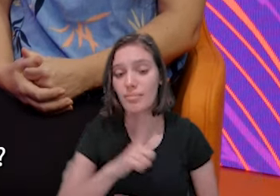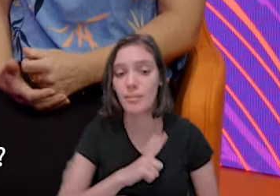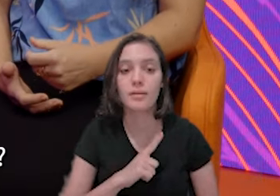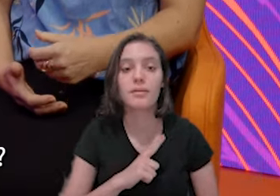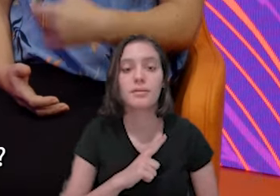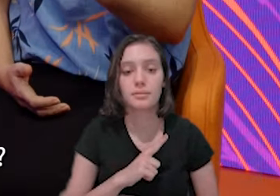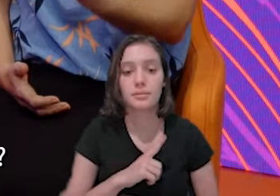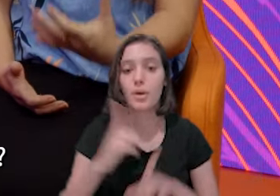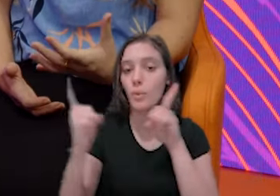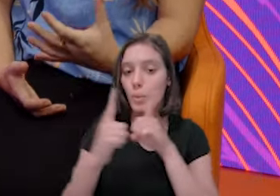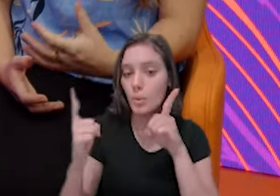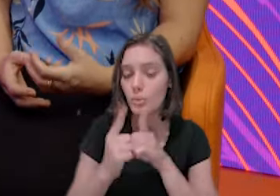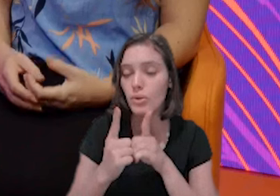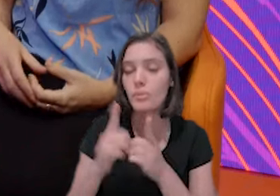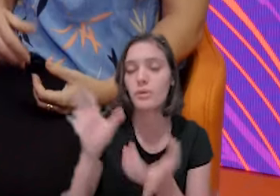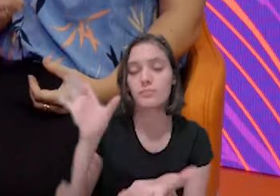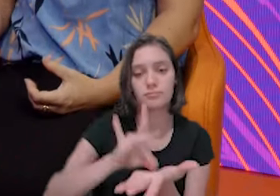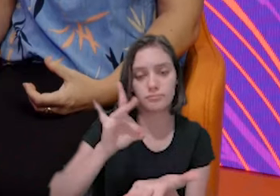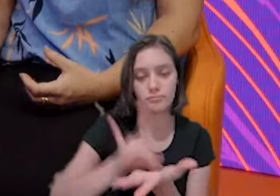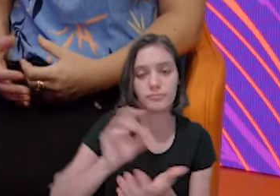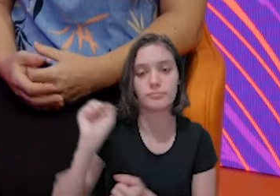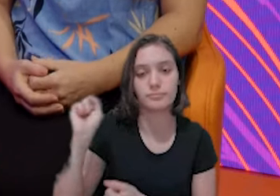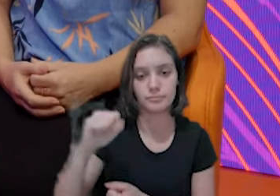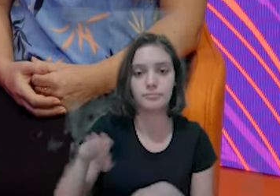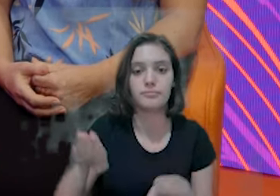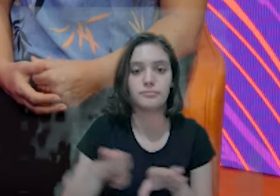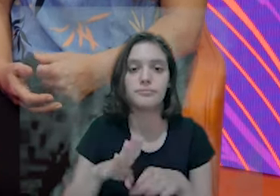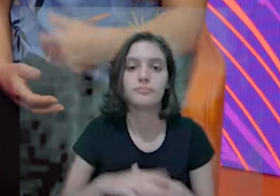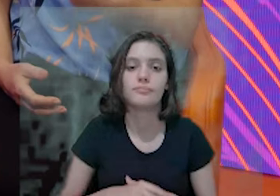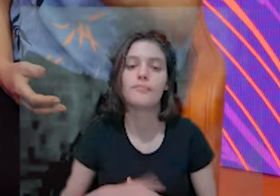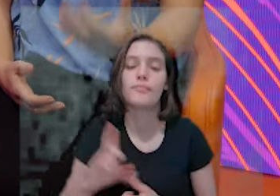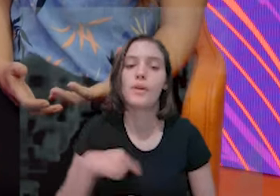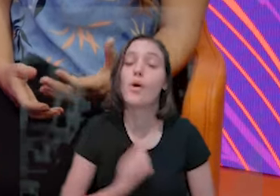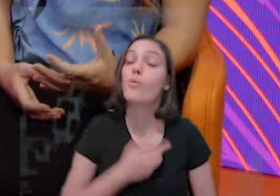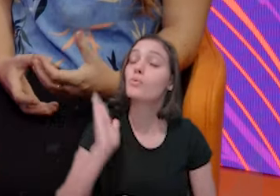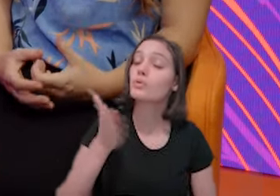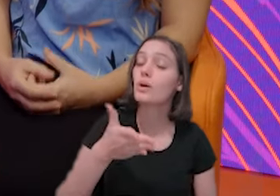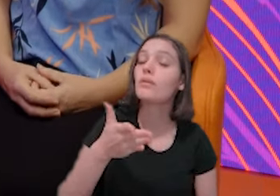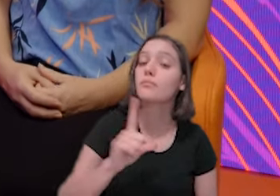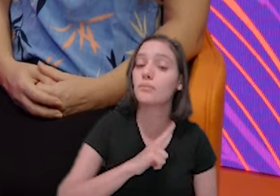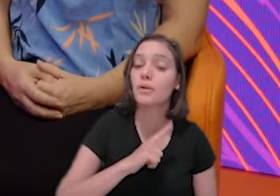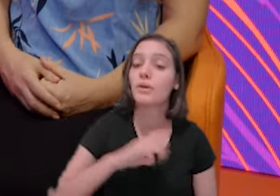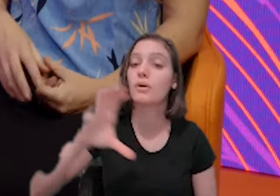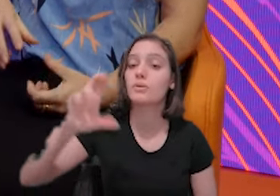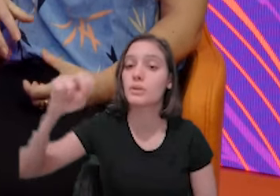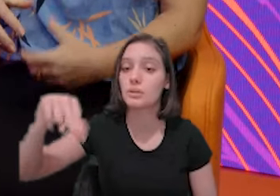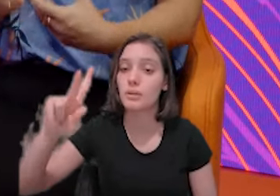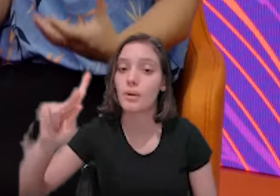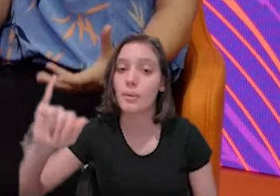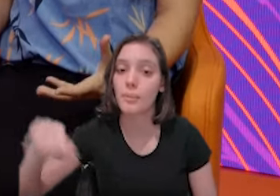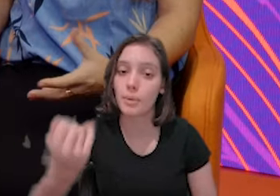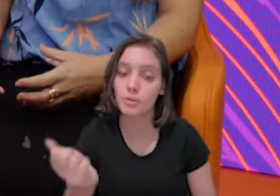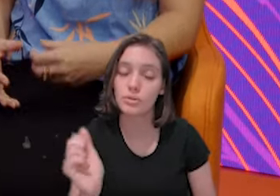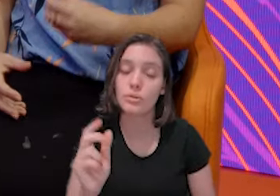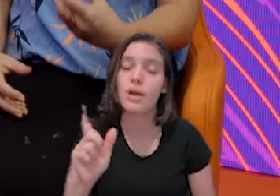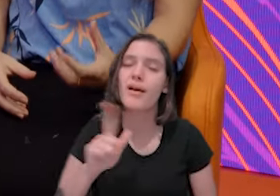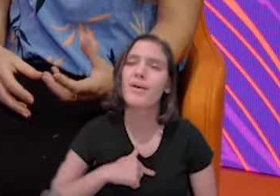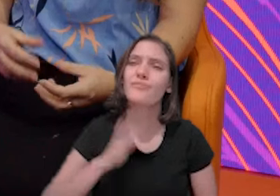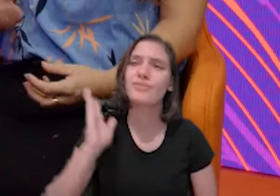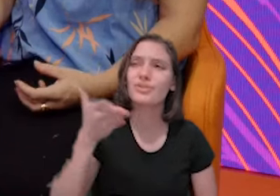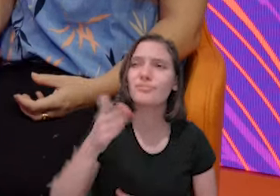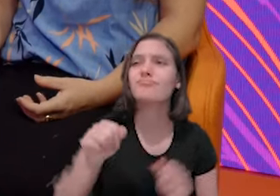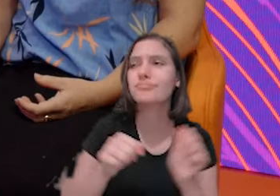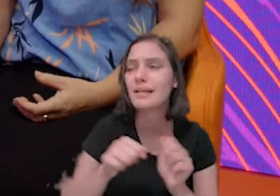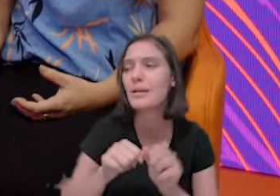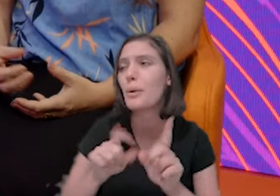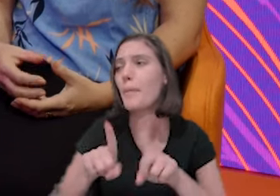mas como é que eu ganho mais dinheiro? Como é que eu vendo mais? Como é eu começo a vender online? Como é que eu cresço? Como é que eu deixo de